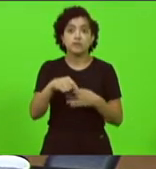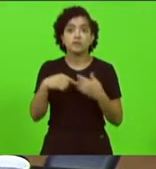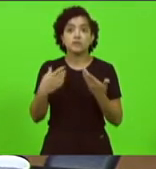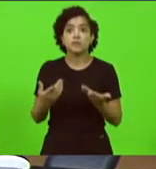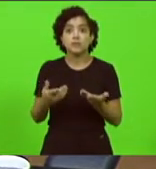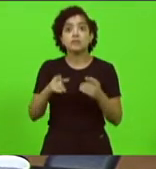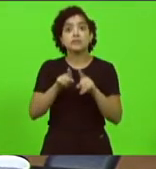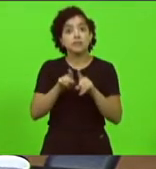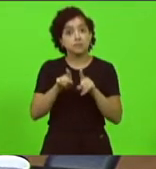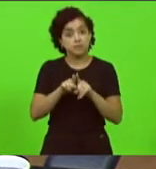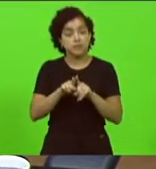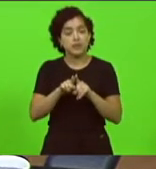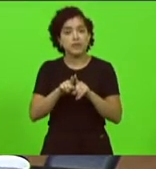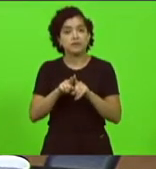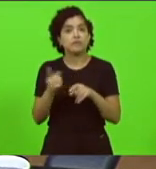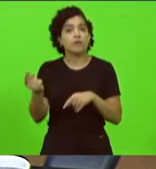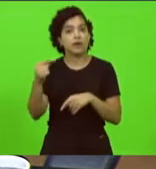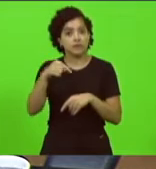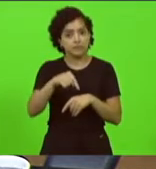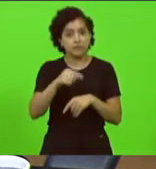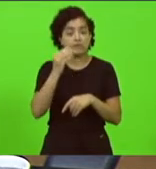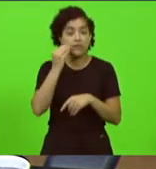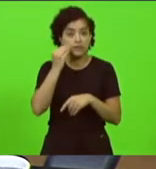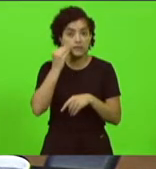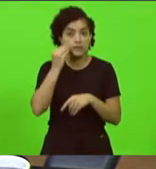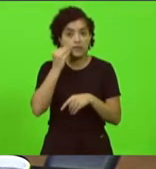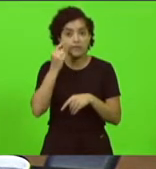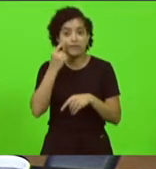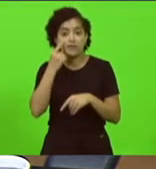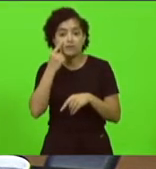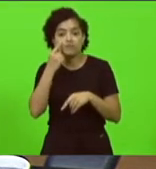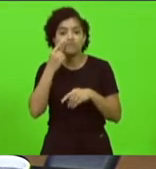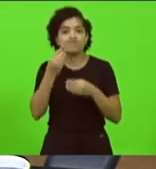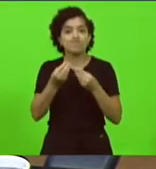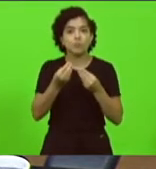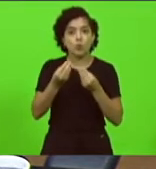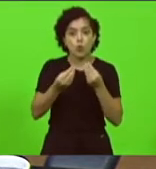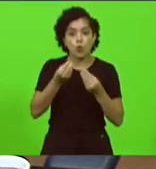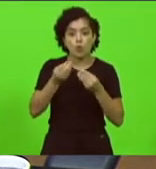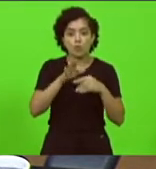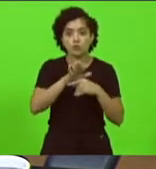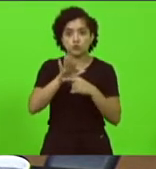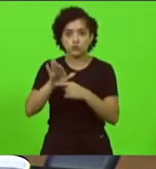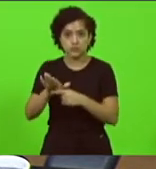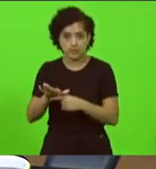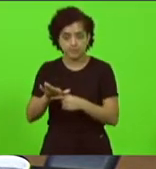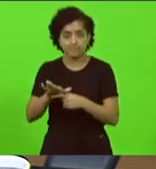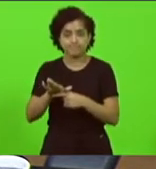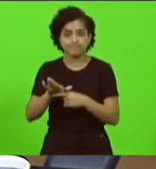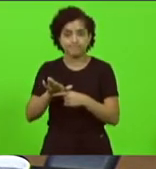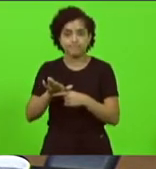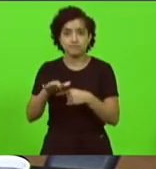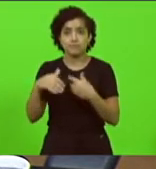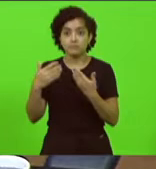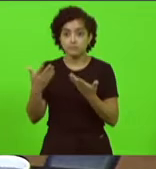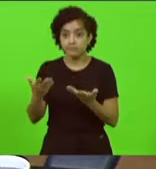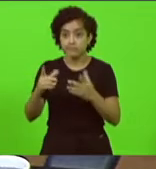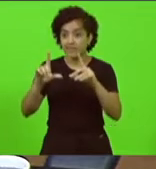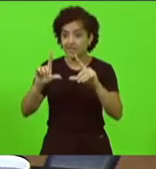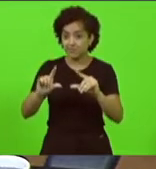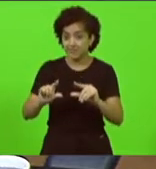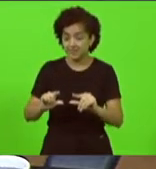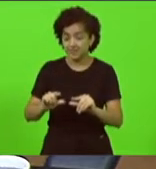também quer tentar estar presente para a gente tentar ver o que é que nós conseguimos algo a mais para ajudar amenizar